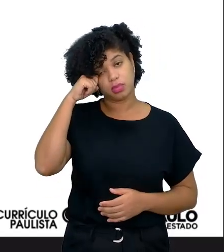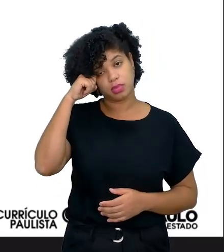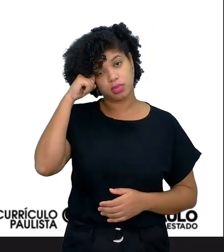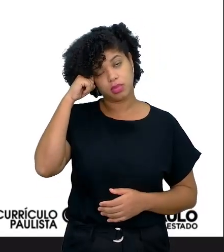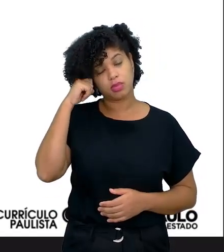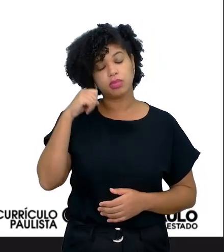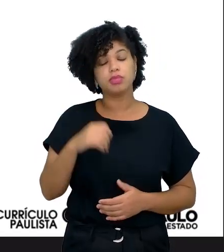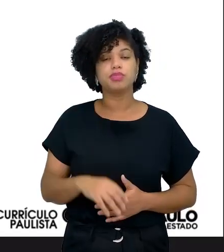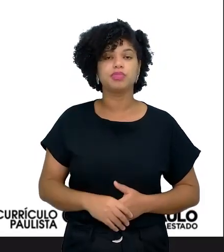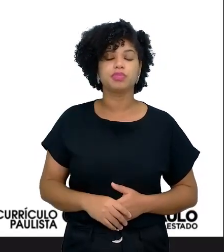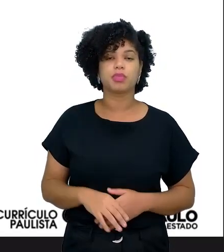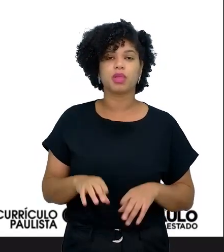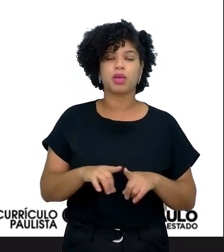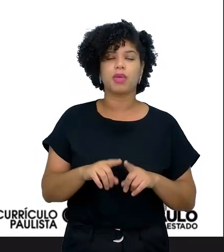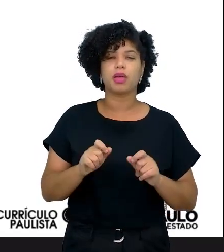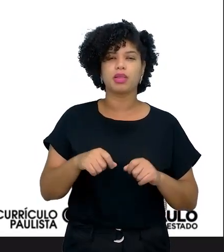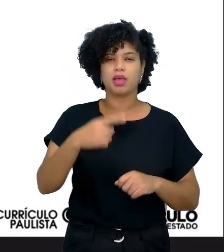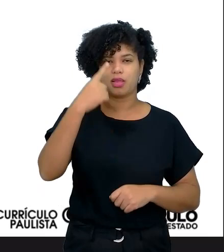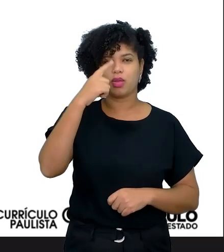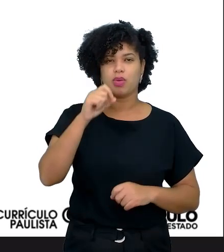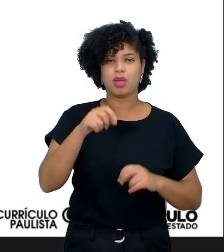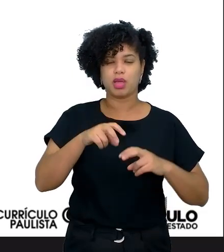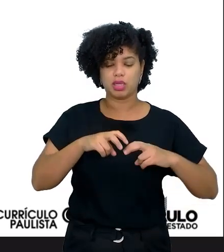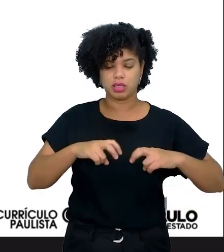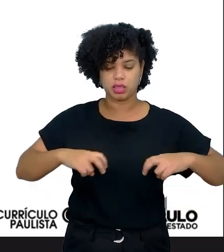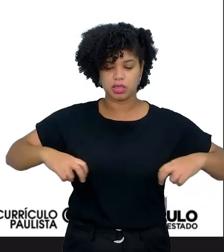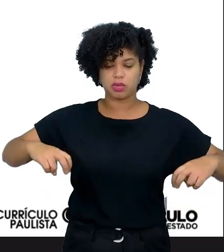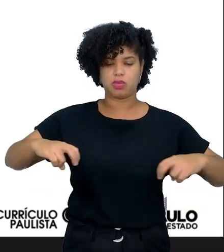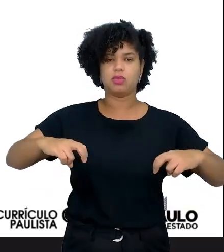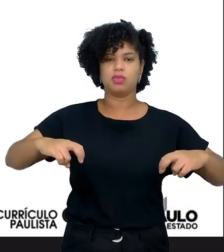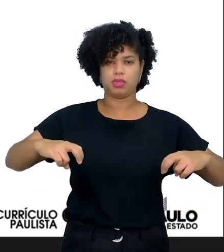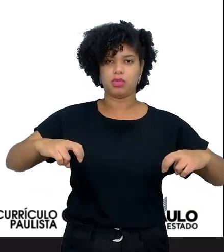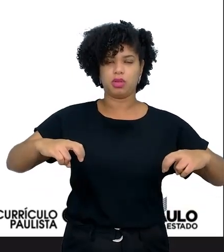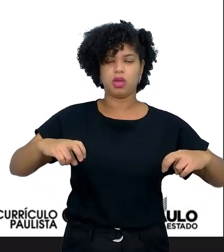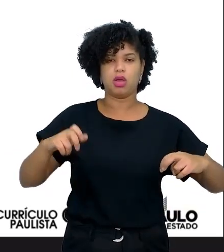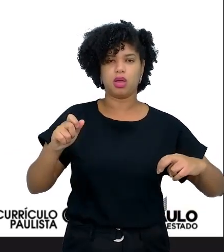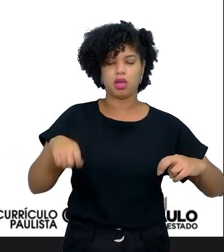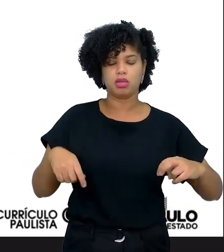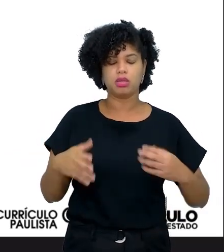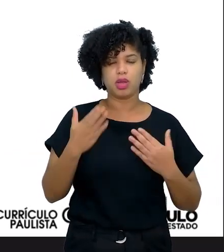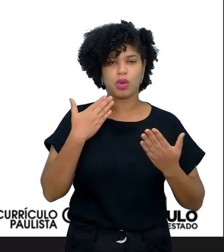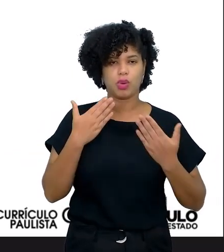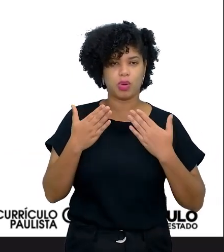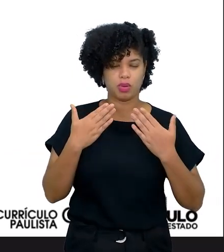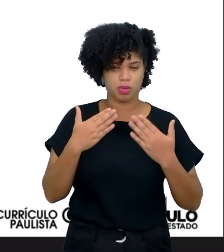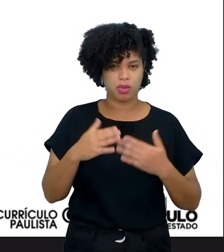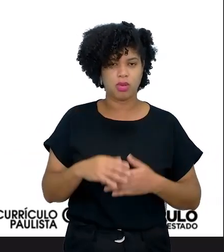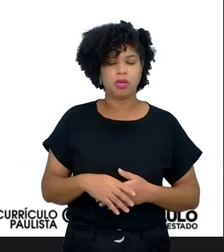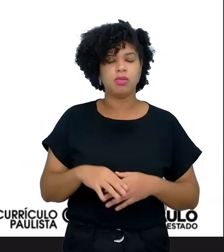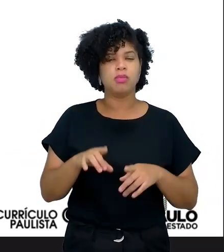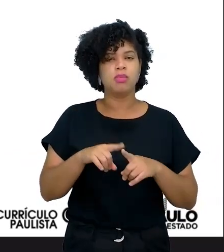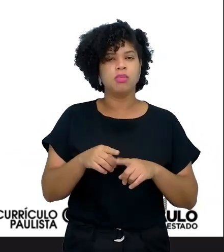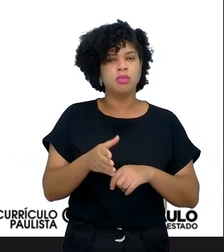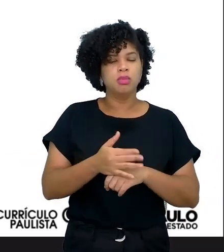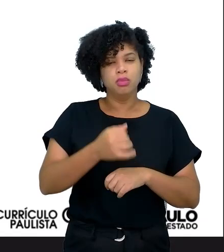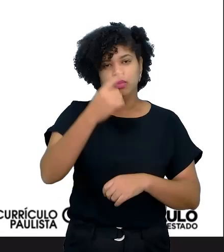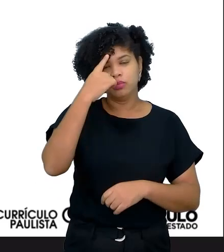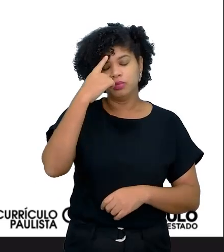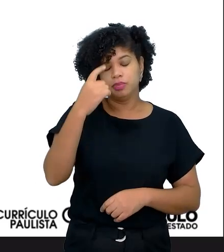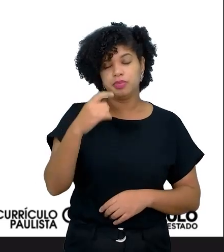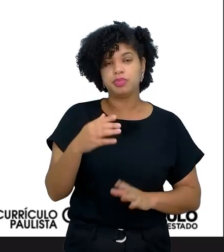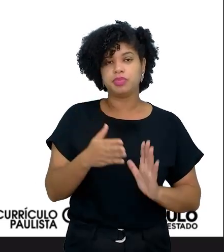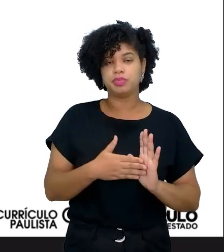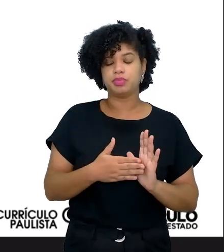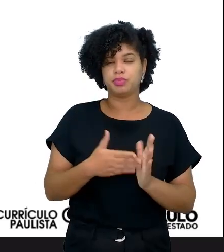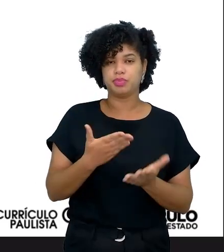formato de semicírculo, né? E aí o professor também tem que ter essa preocupação de, antes de propor essa proposta para os